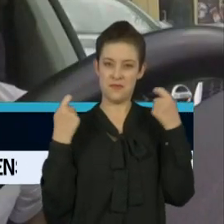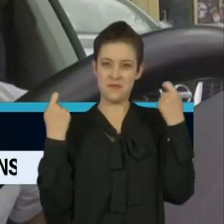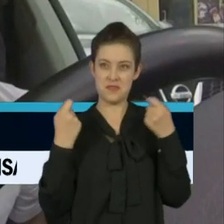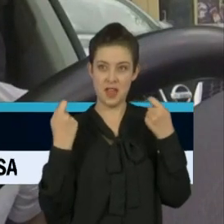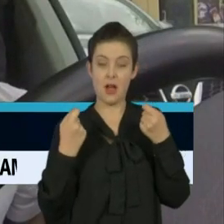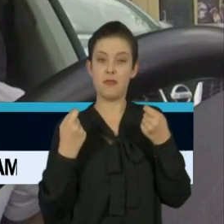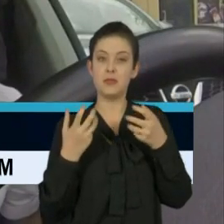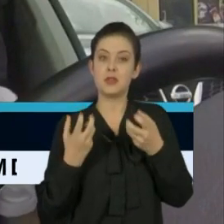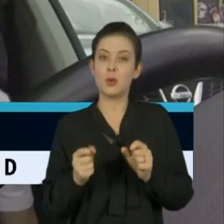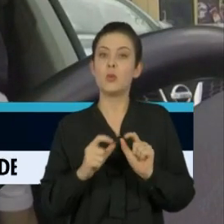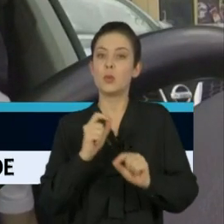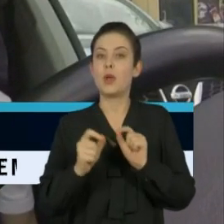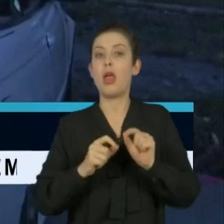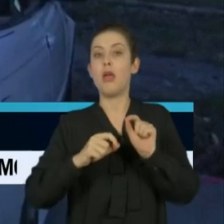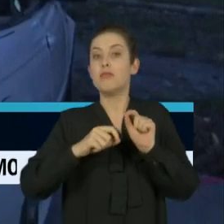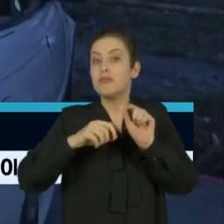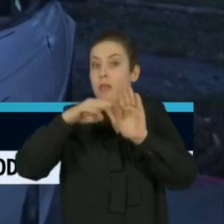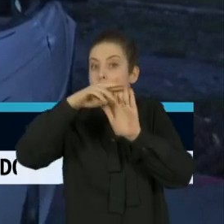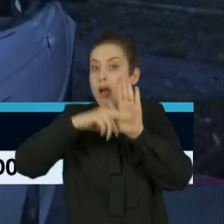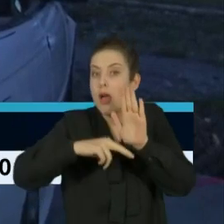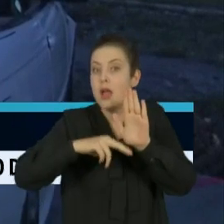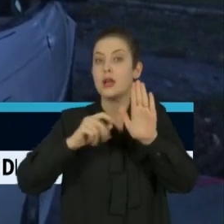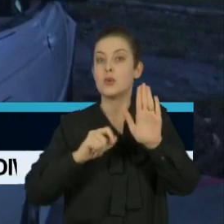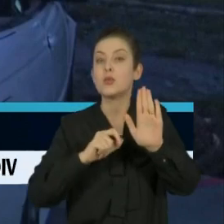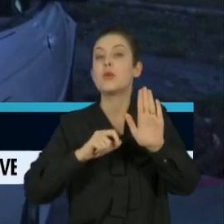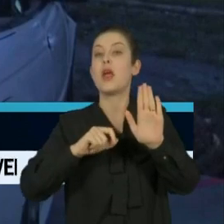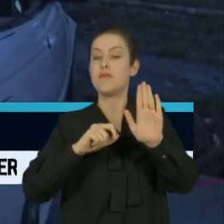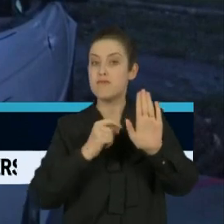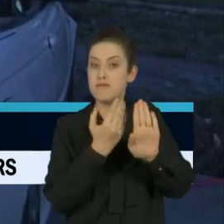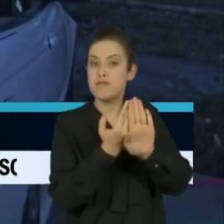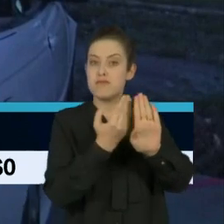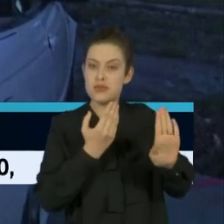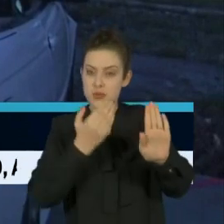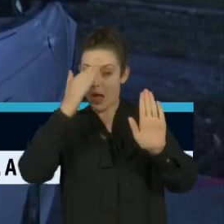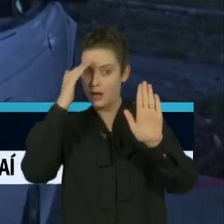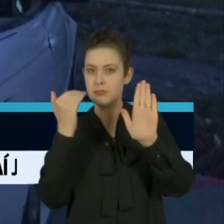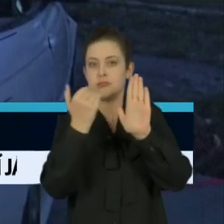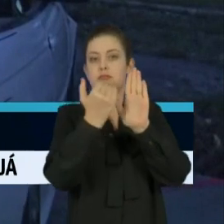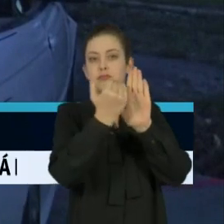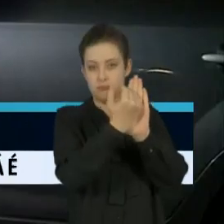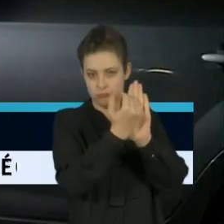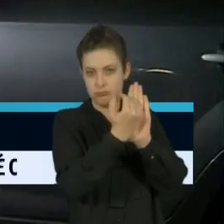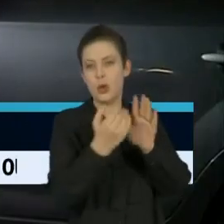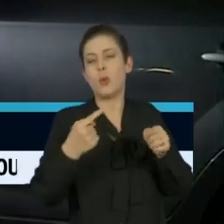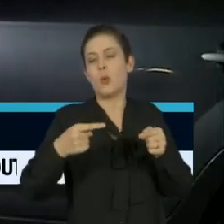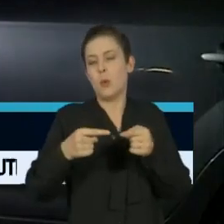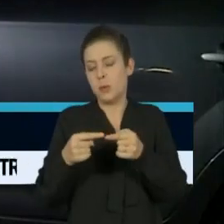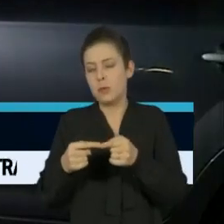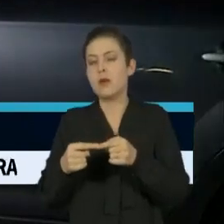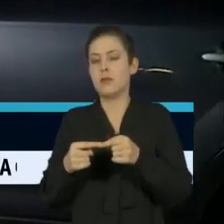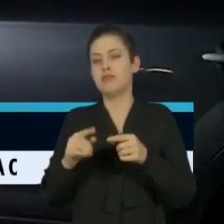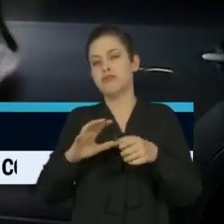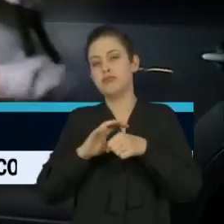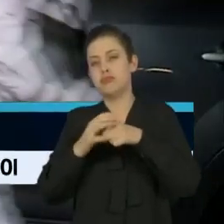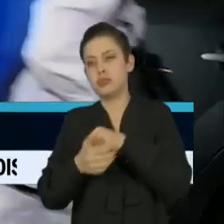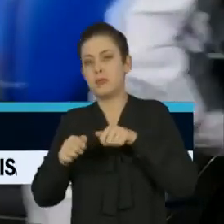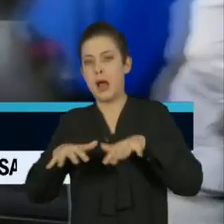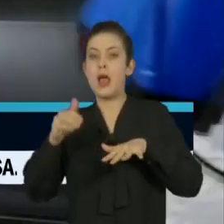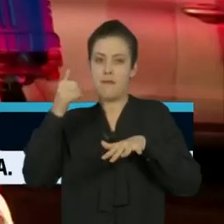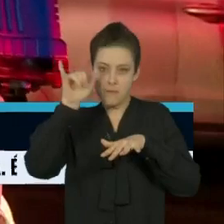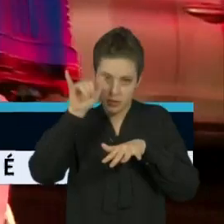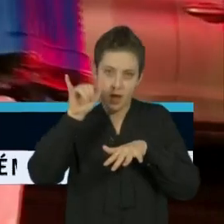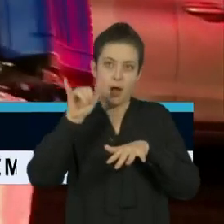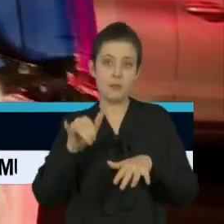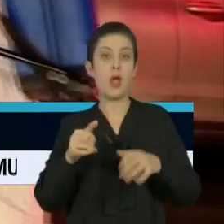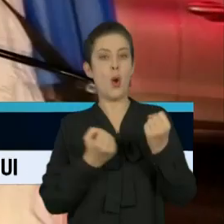sistema respeitando as novas regras de distanciamento social imposta pela pandemia. Em Teheran, no Irã, os carros